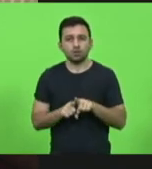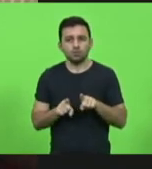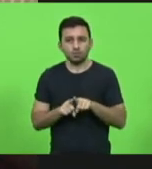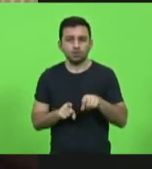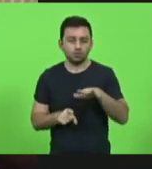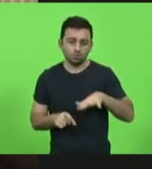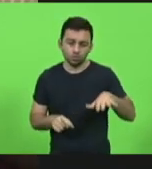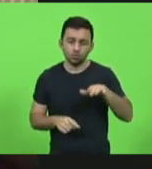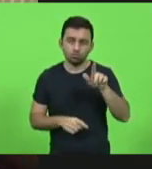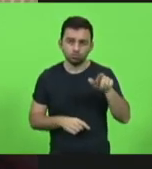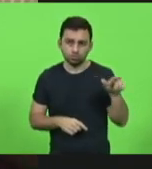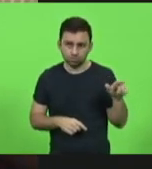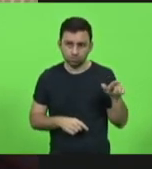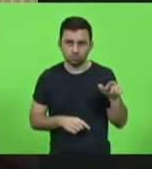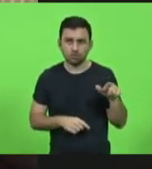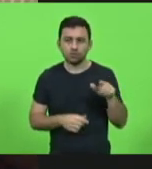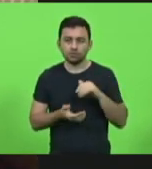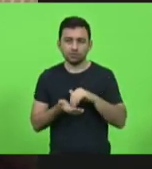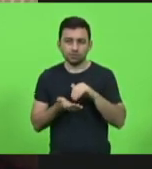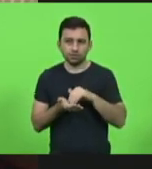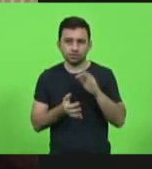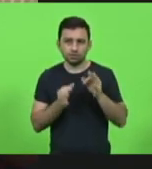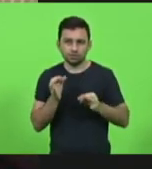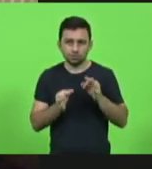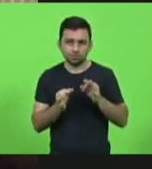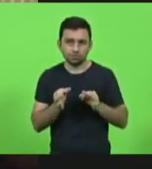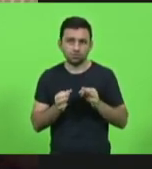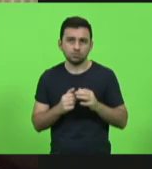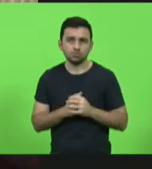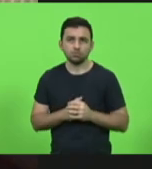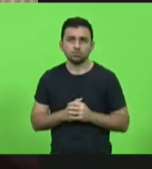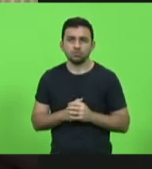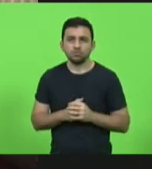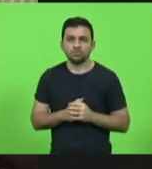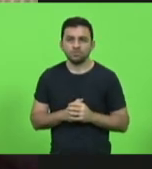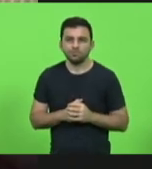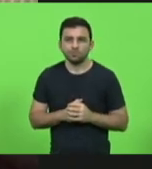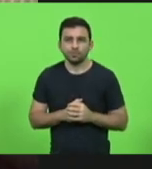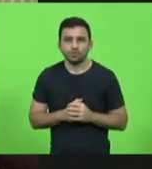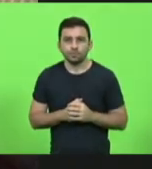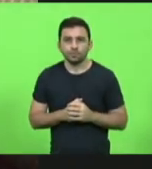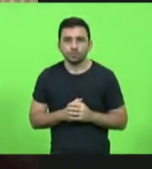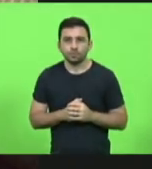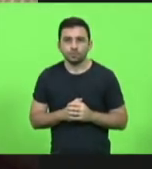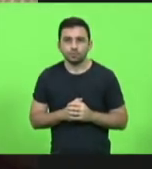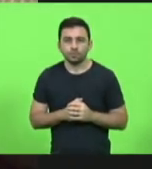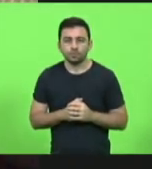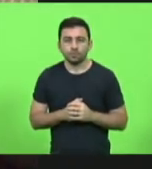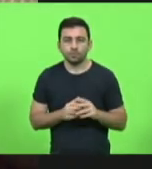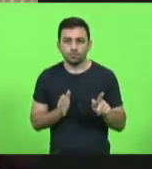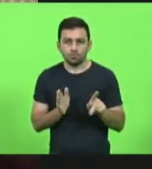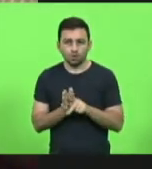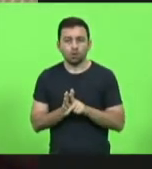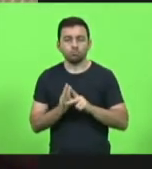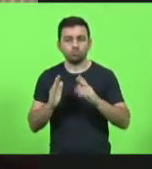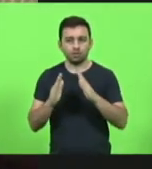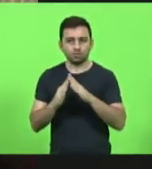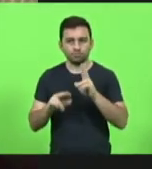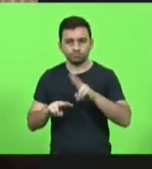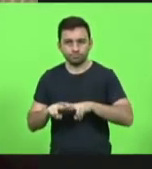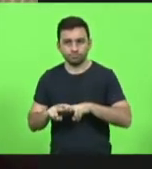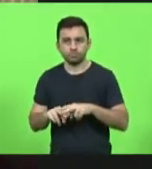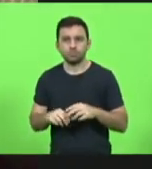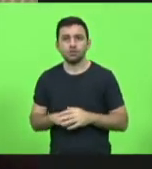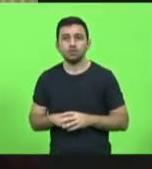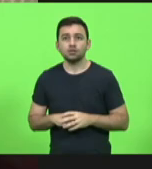de Cidade da Justiça, lá do sistema penitenciário. Segurança pública